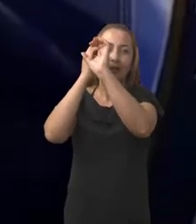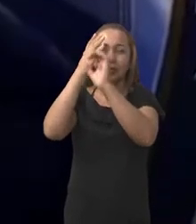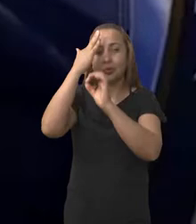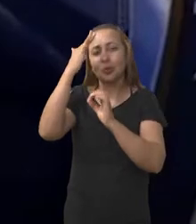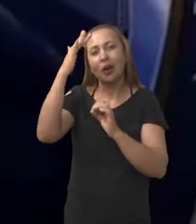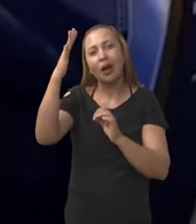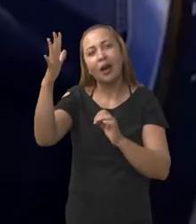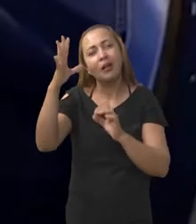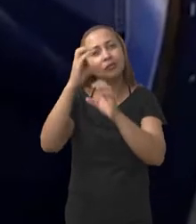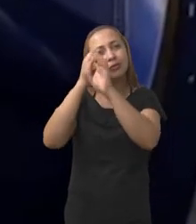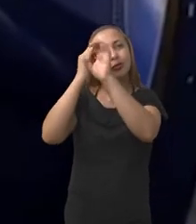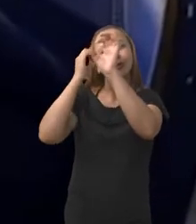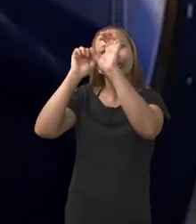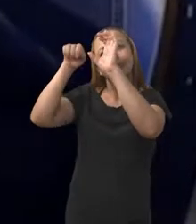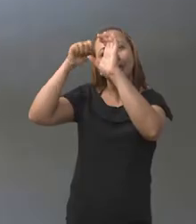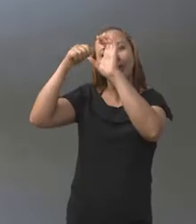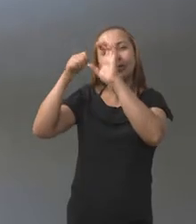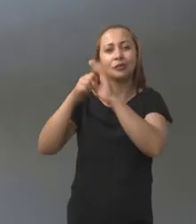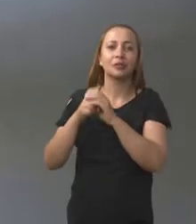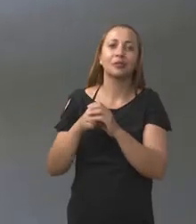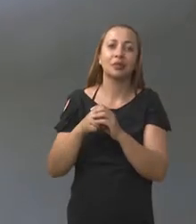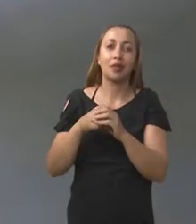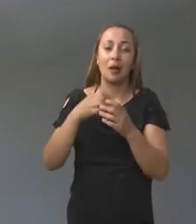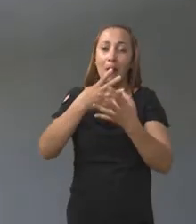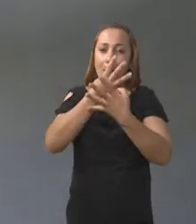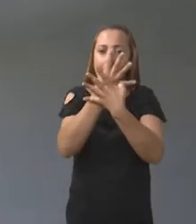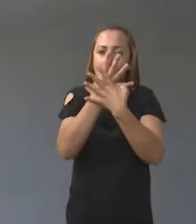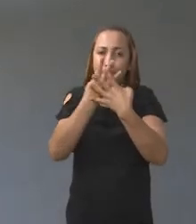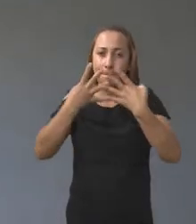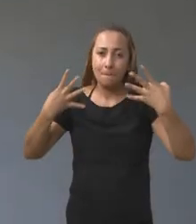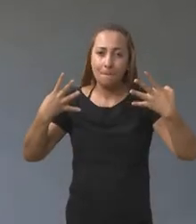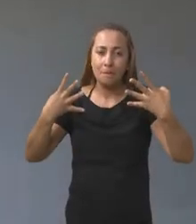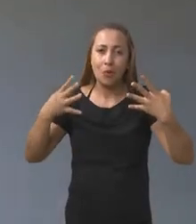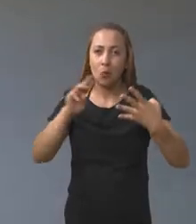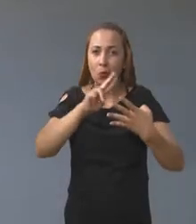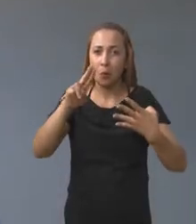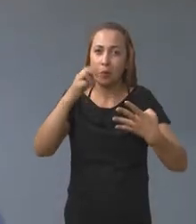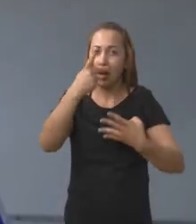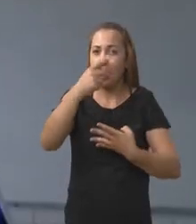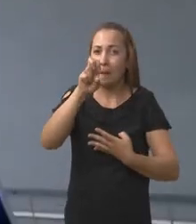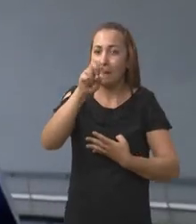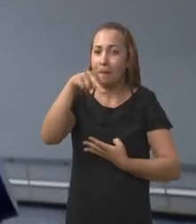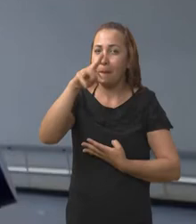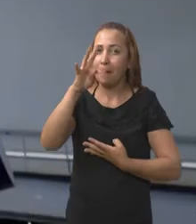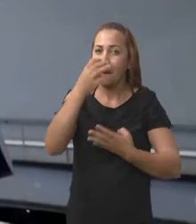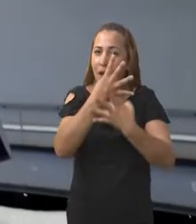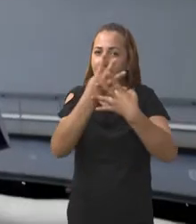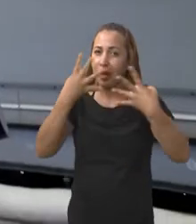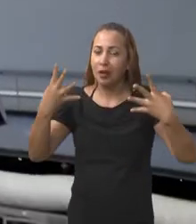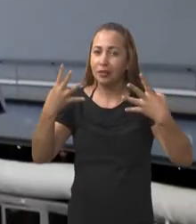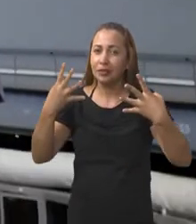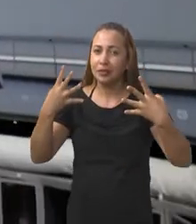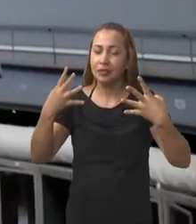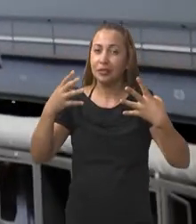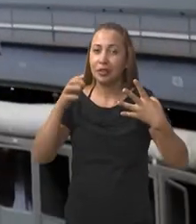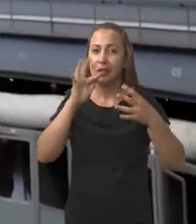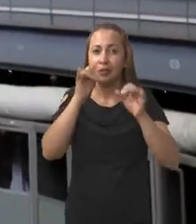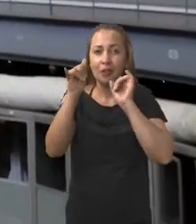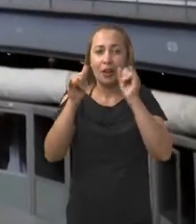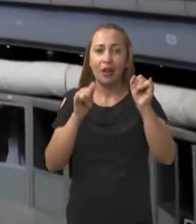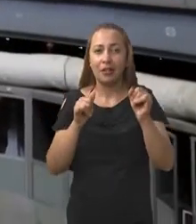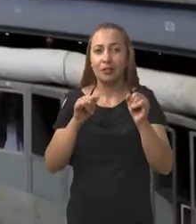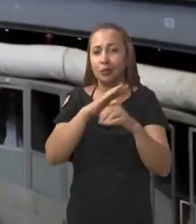ele, um instrumento chamado pente de frequências laser, que na realidade funciona como um calibrador.